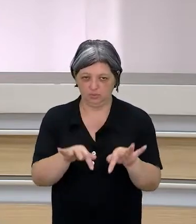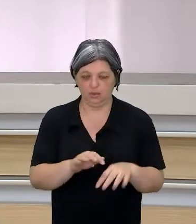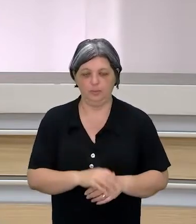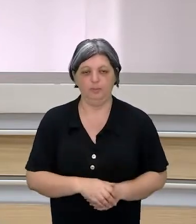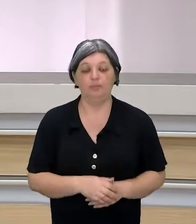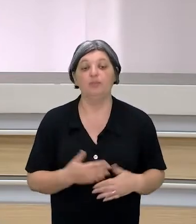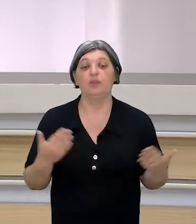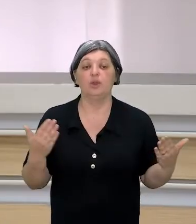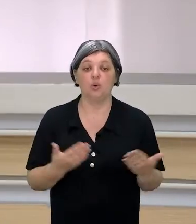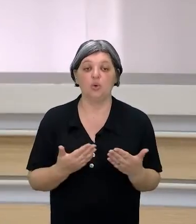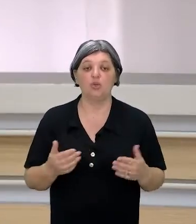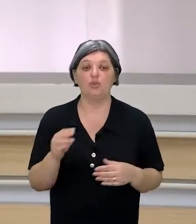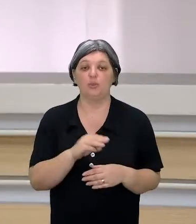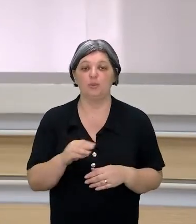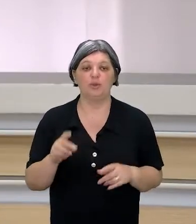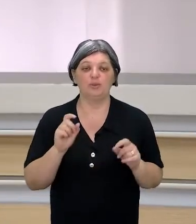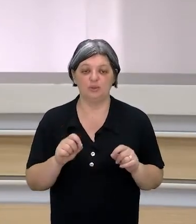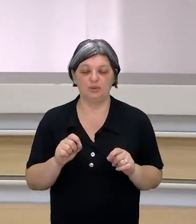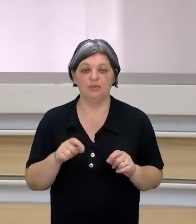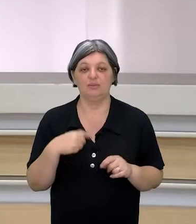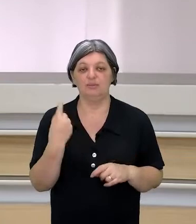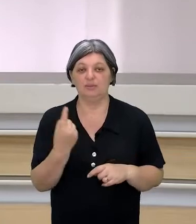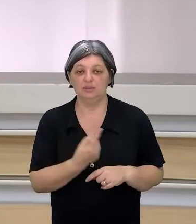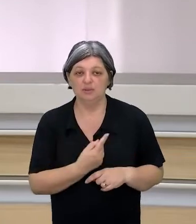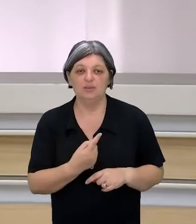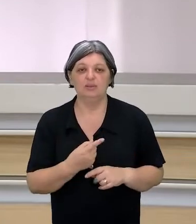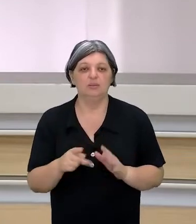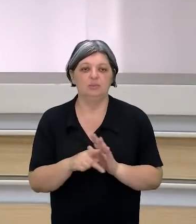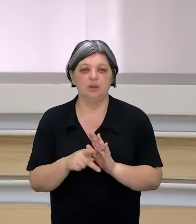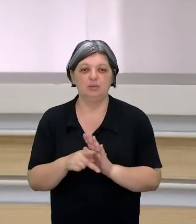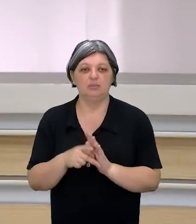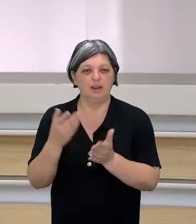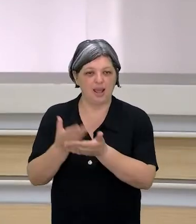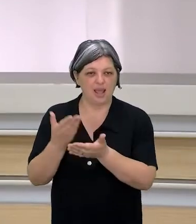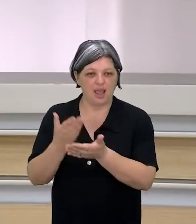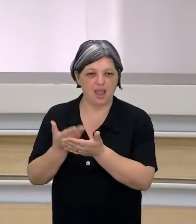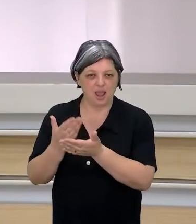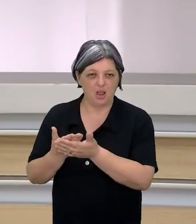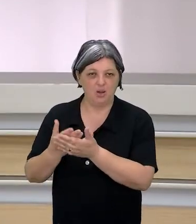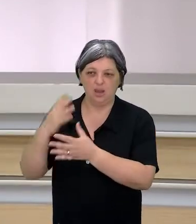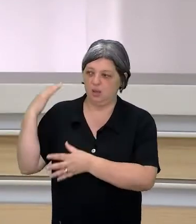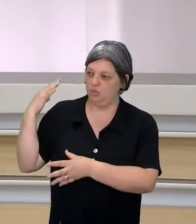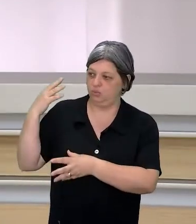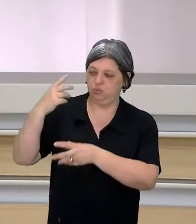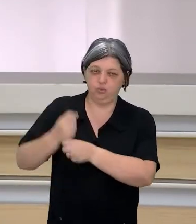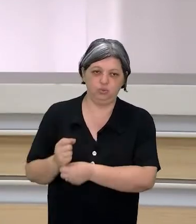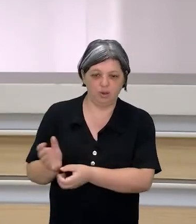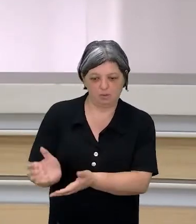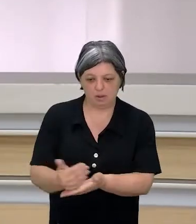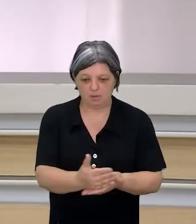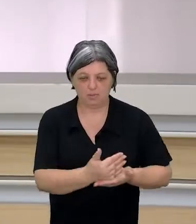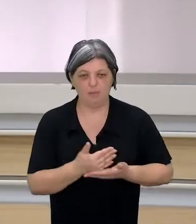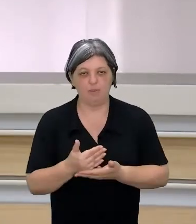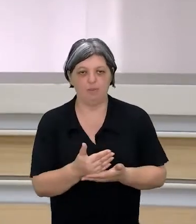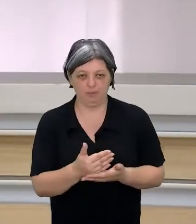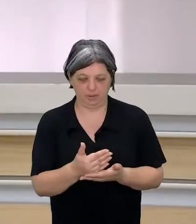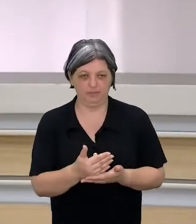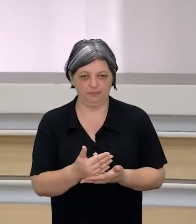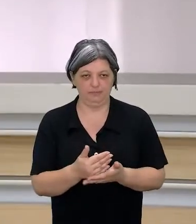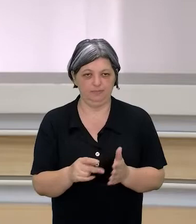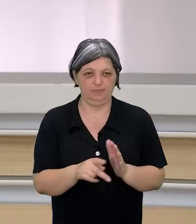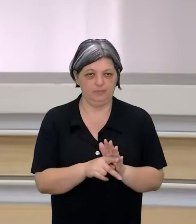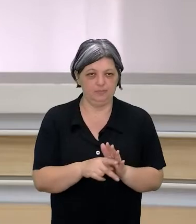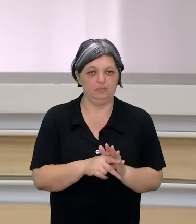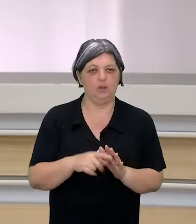Então, hoje é o momento para a gente justamente pegar todas aquelas aulas que a gente viu separadamente e a gente trazer aí uma